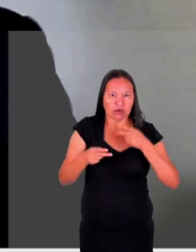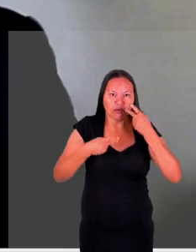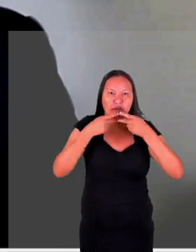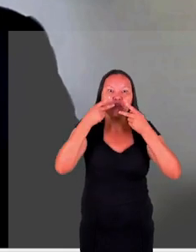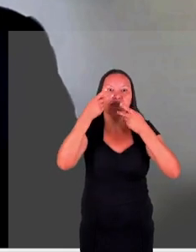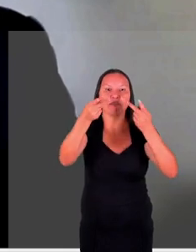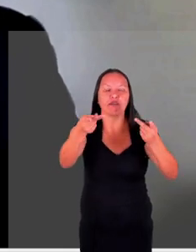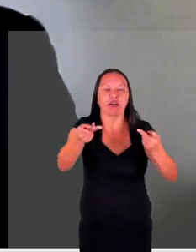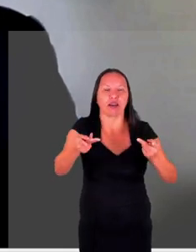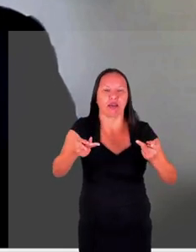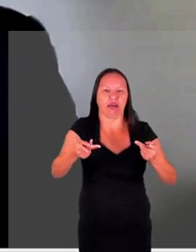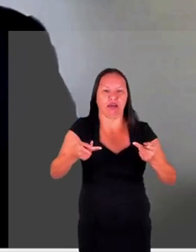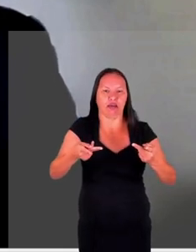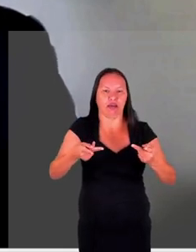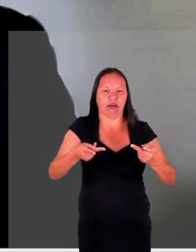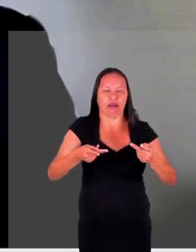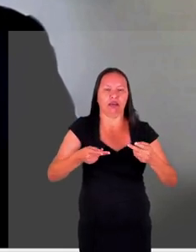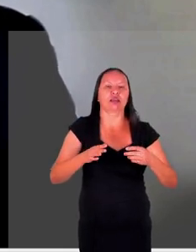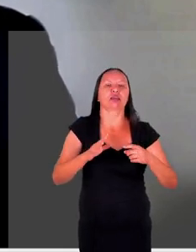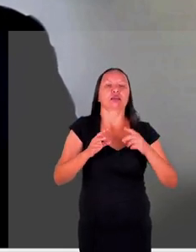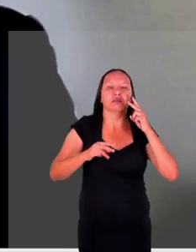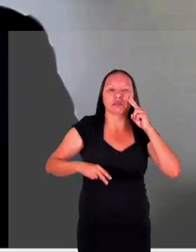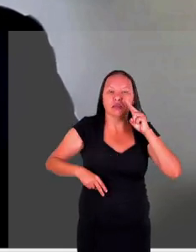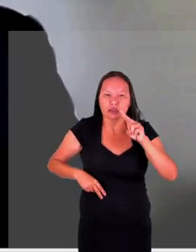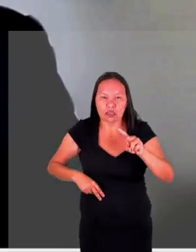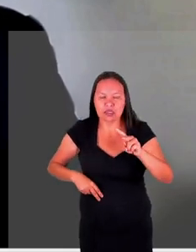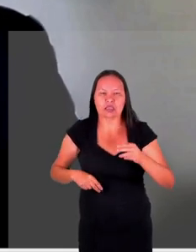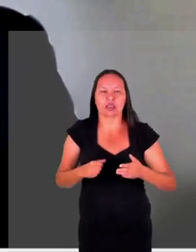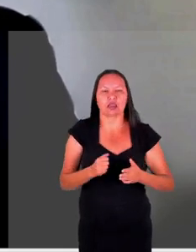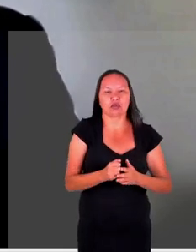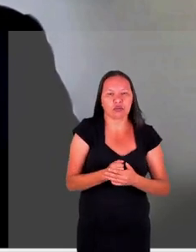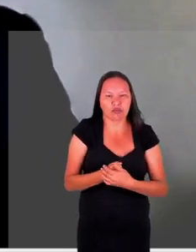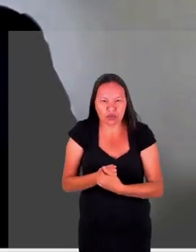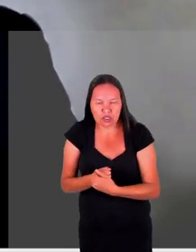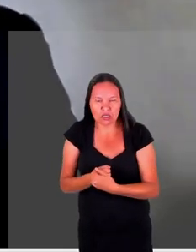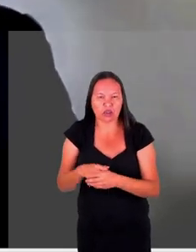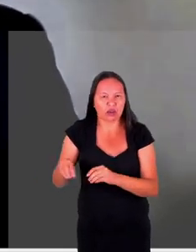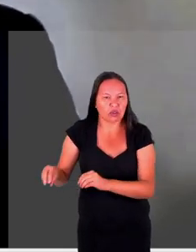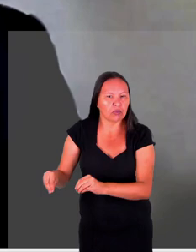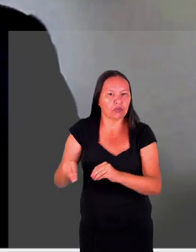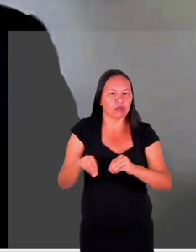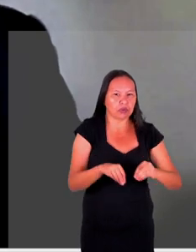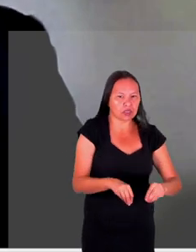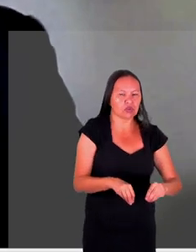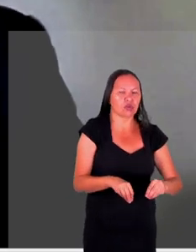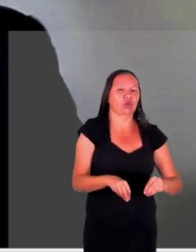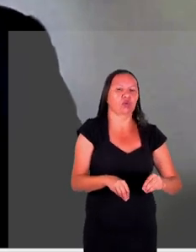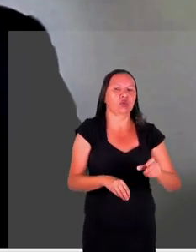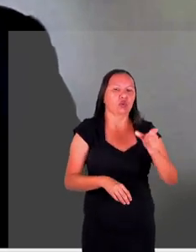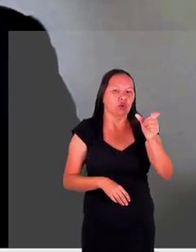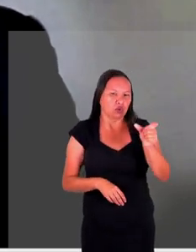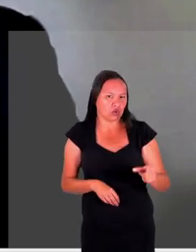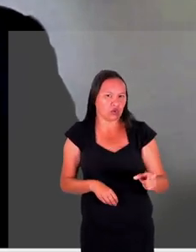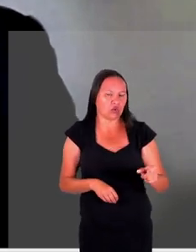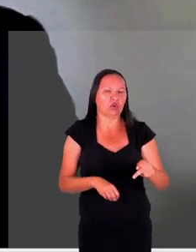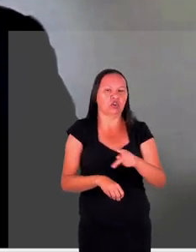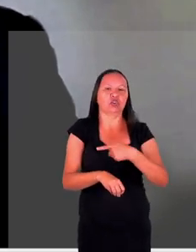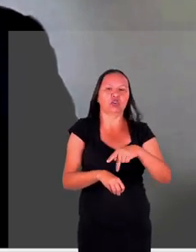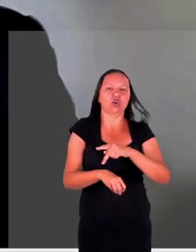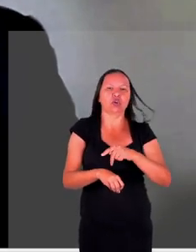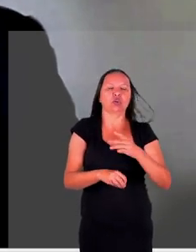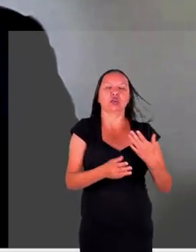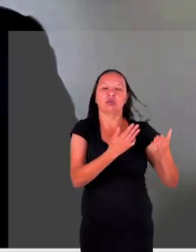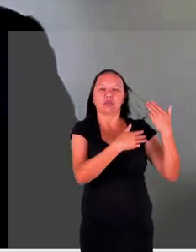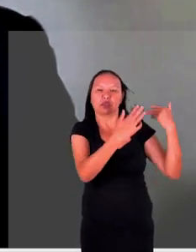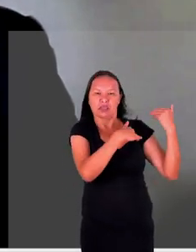principiologia de atenção acolhimento do estrangeiro é importante né pra quem pra quem como eu aqui já tá com